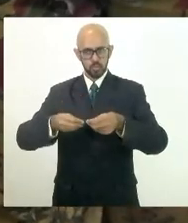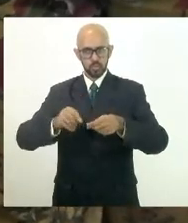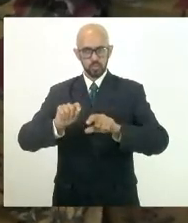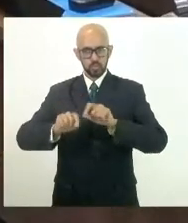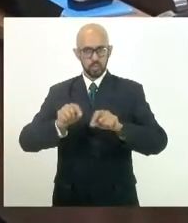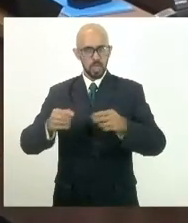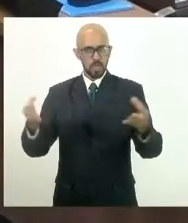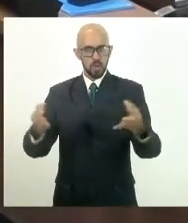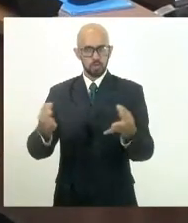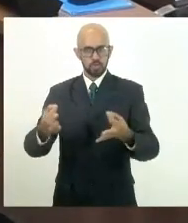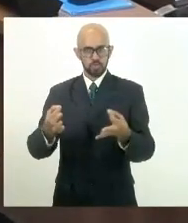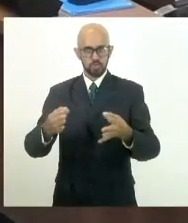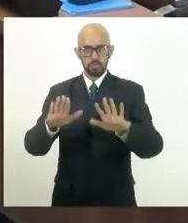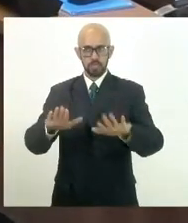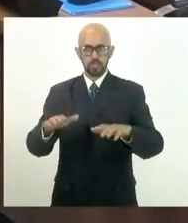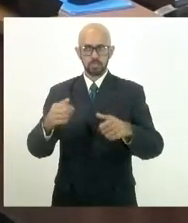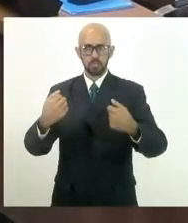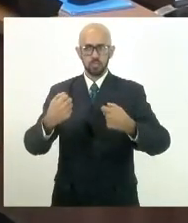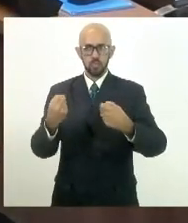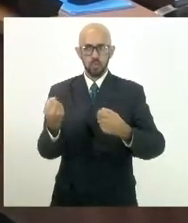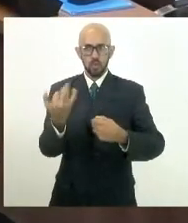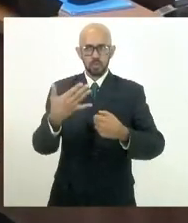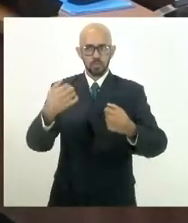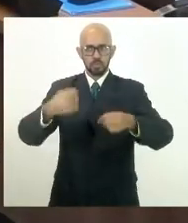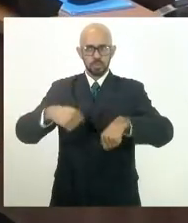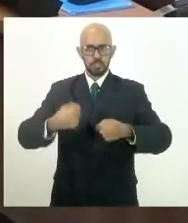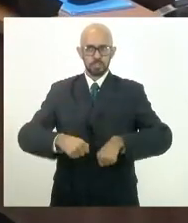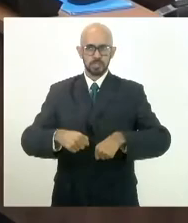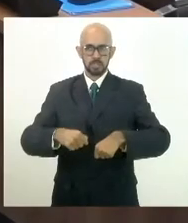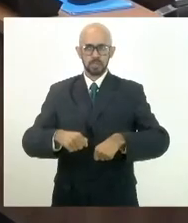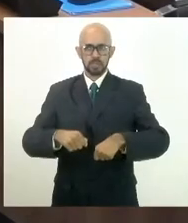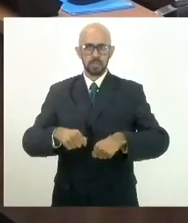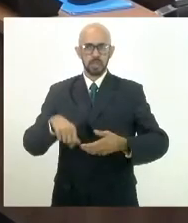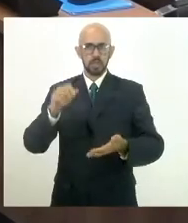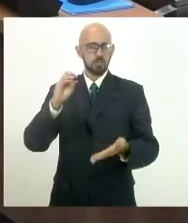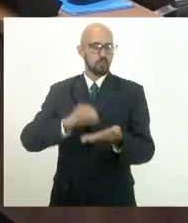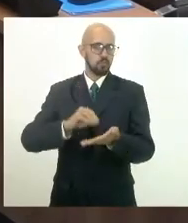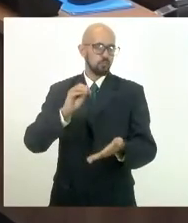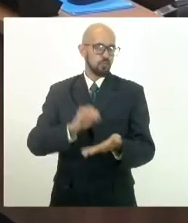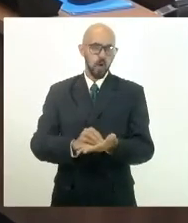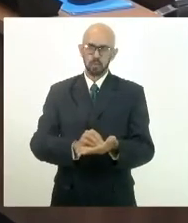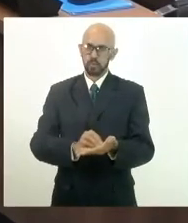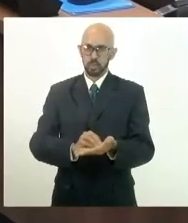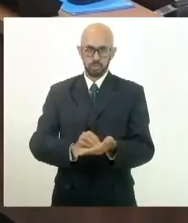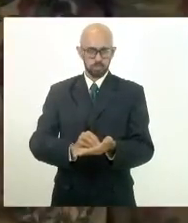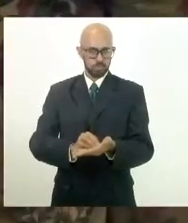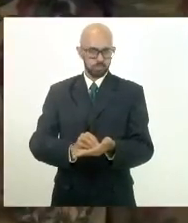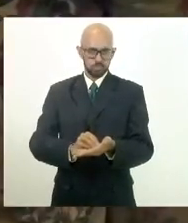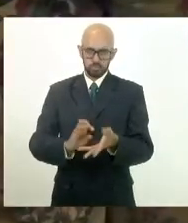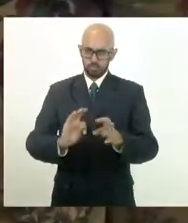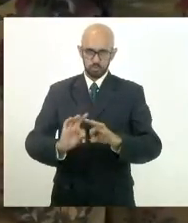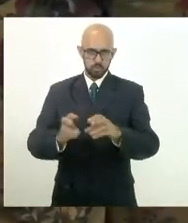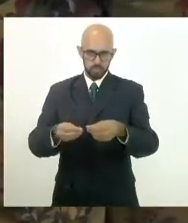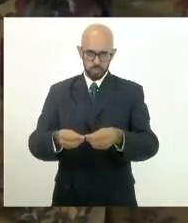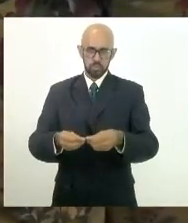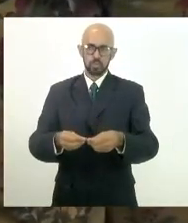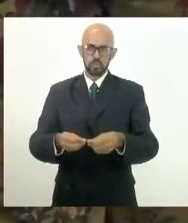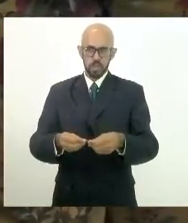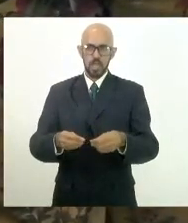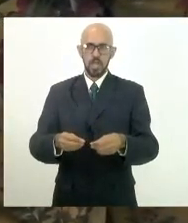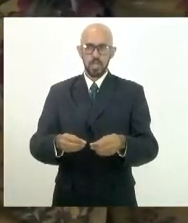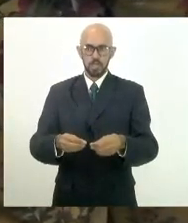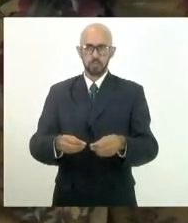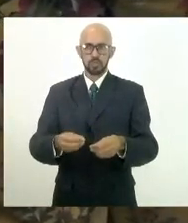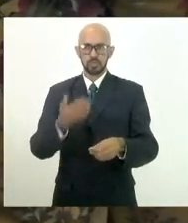ótimo, mas quando realmente precisa, ausência total e com esse tipo de procedimento,